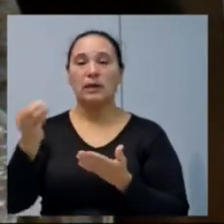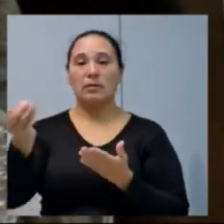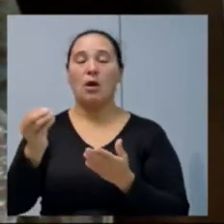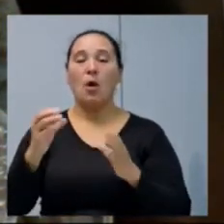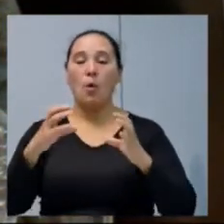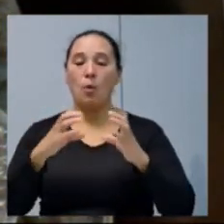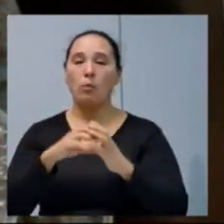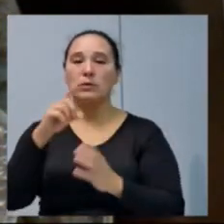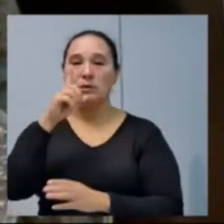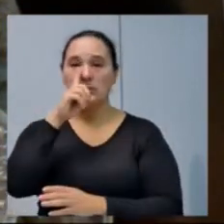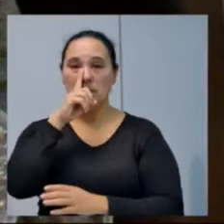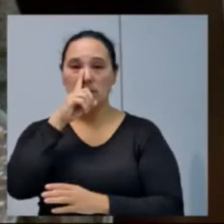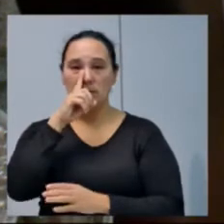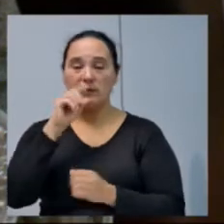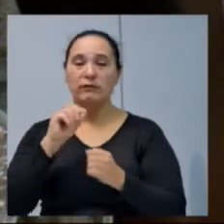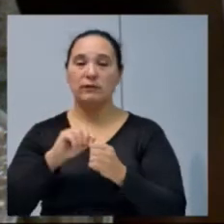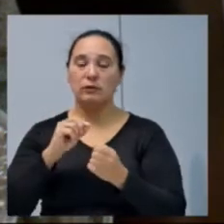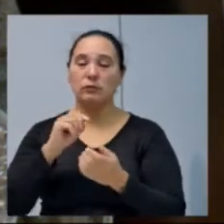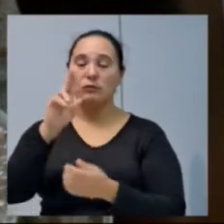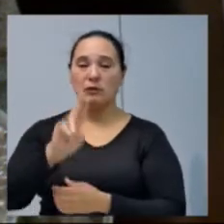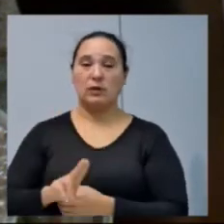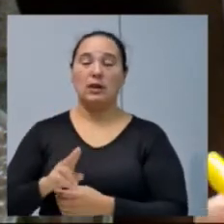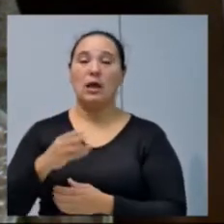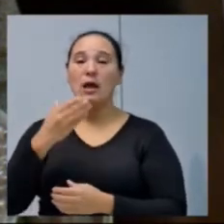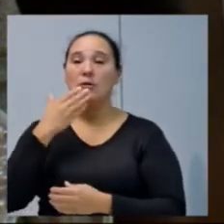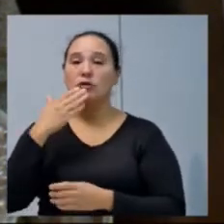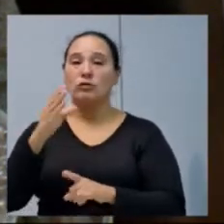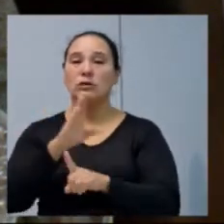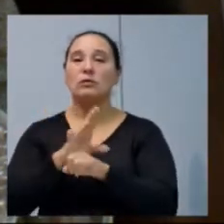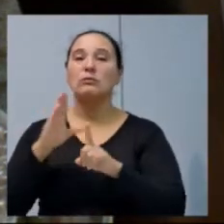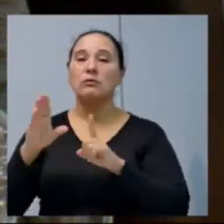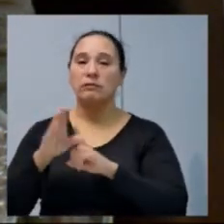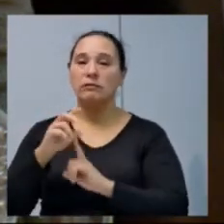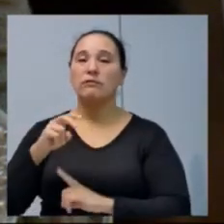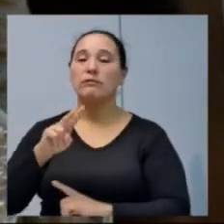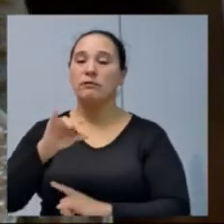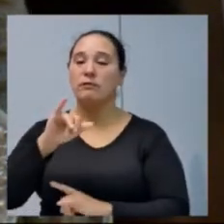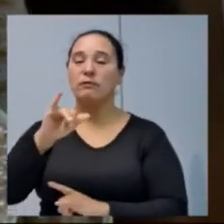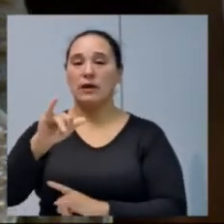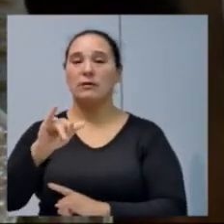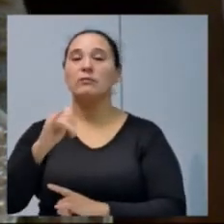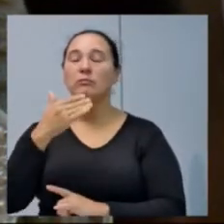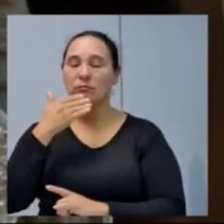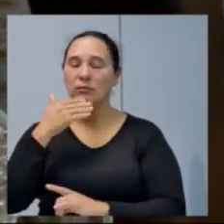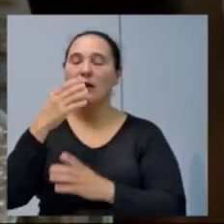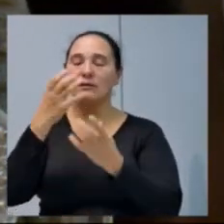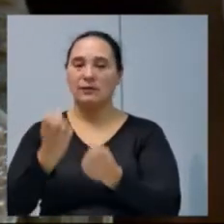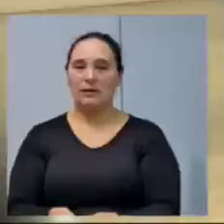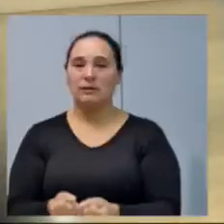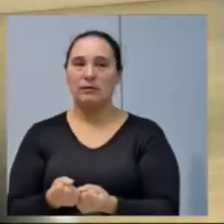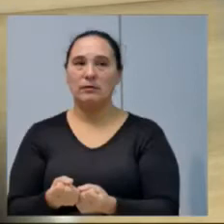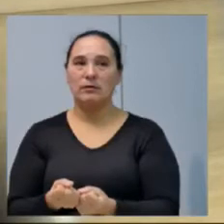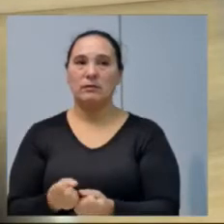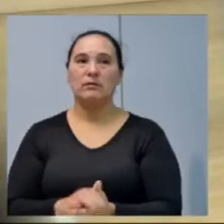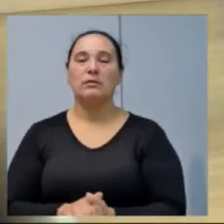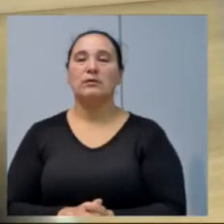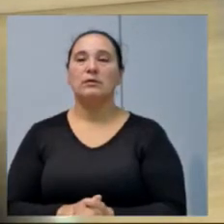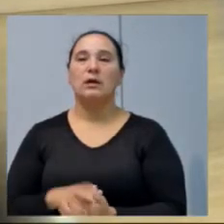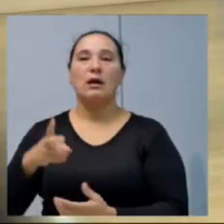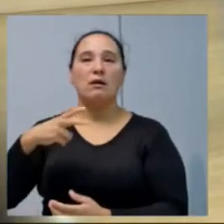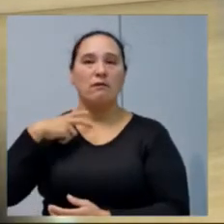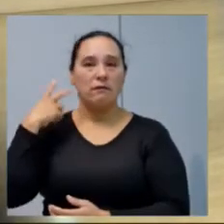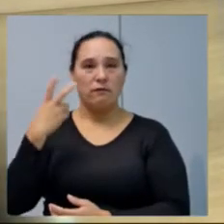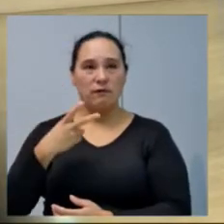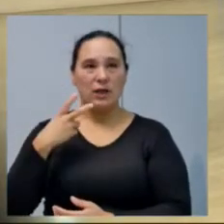mães para que pudessem usar. Então, isso é um pedido da comunidade e a gente vai acatar esse pedido tranquilamente. Vereador Ricardo.